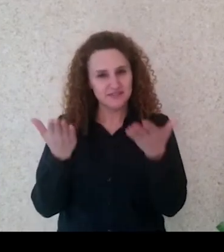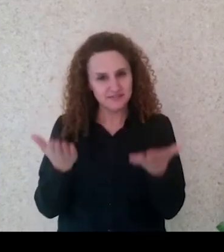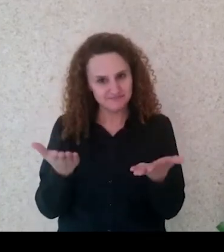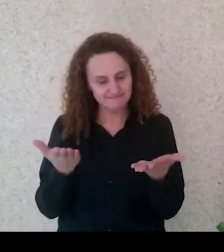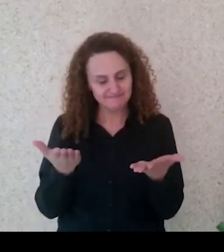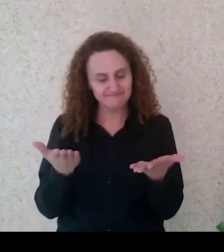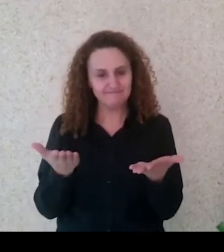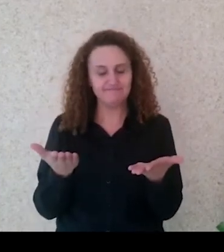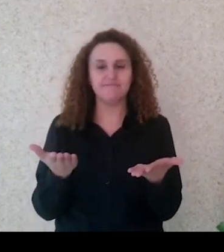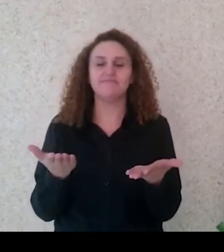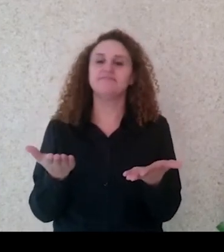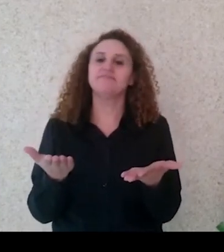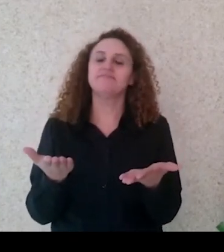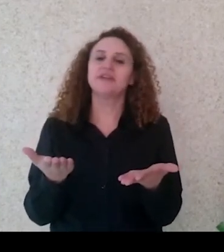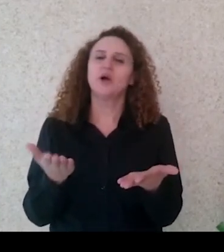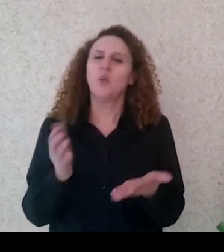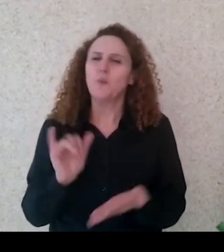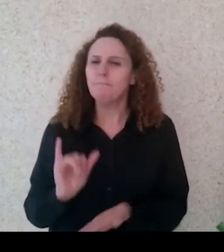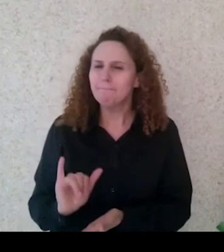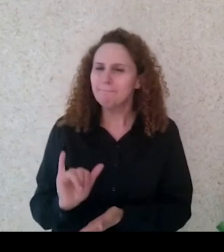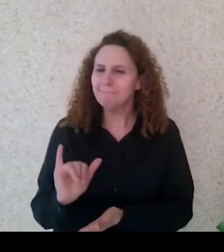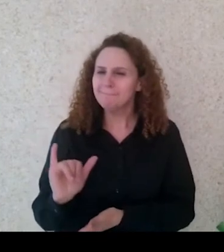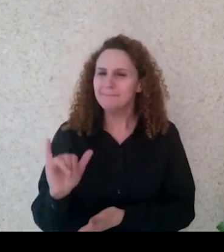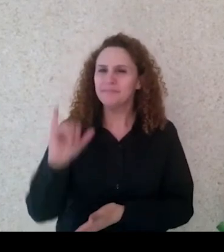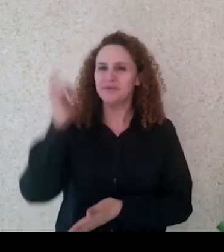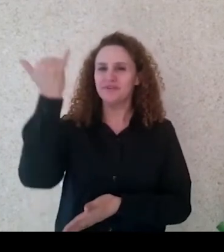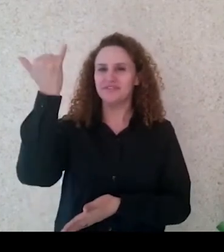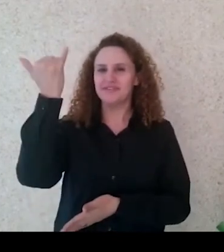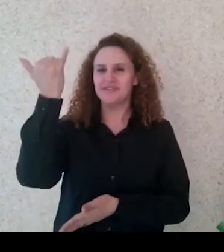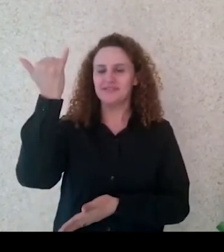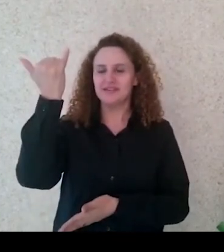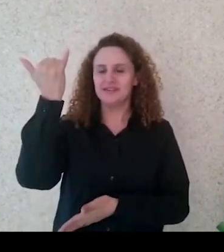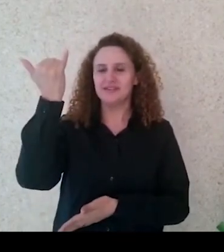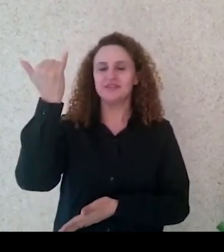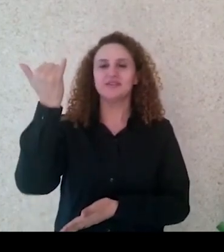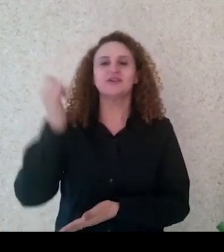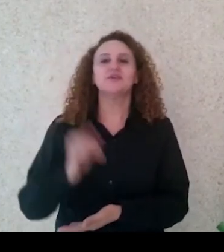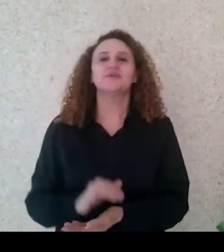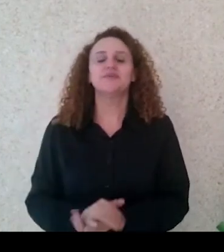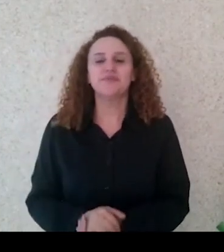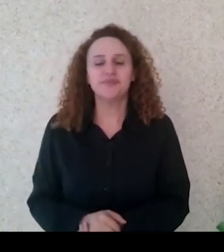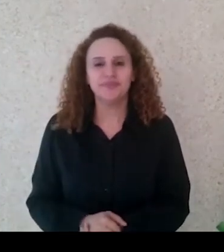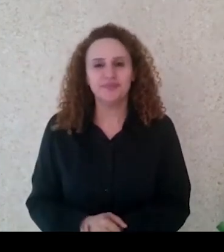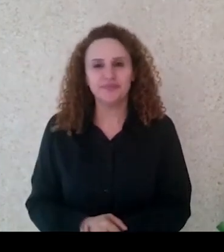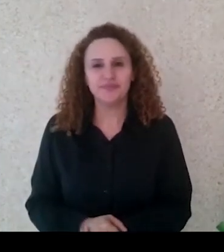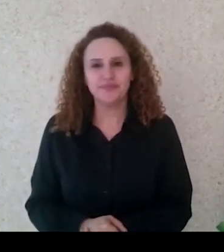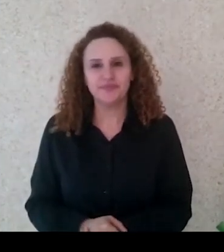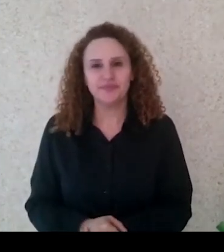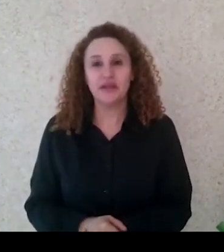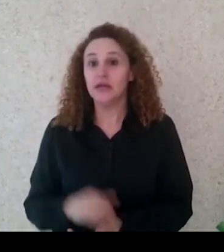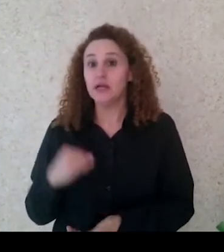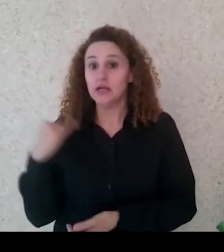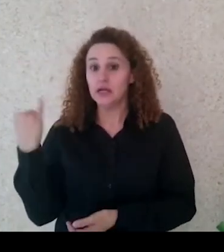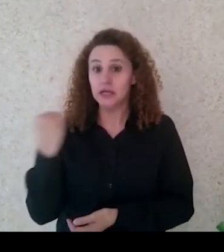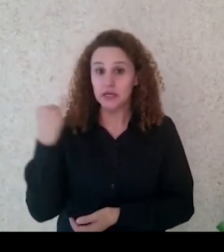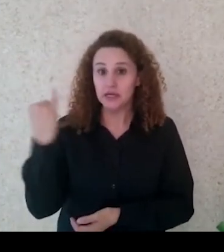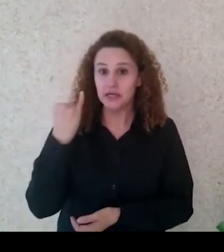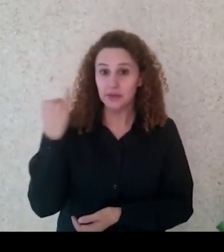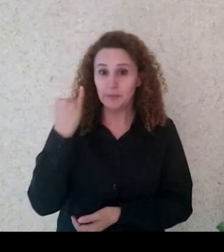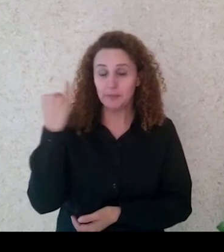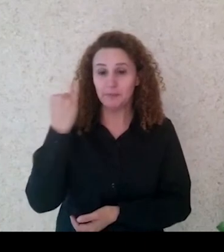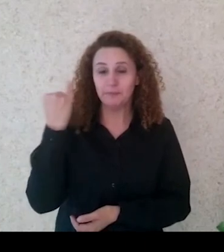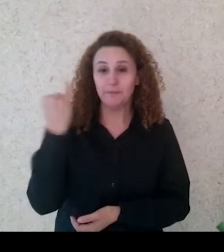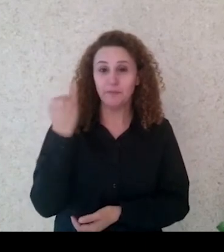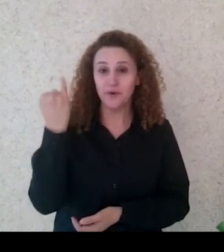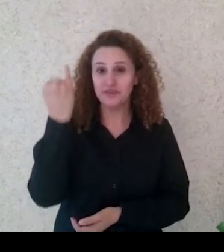aproveitamento muito importante para vocês,